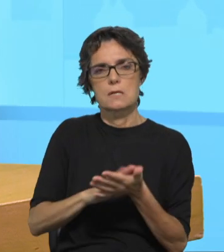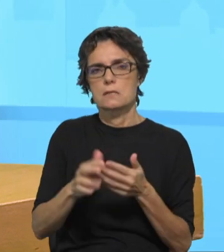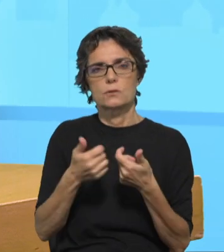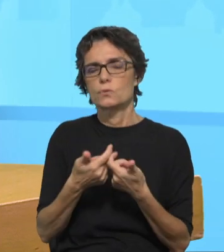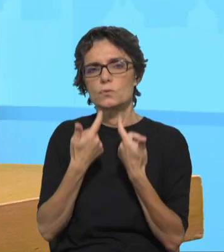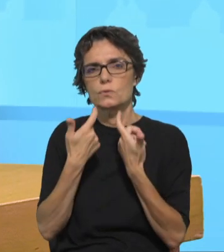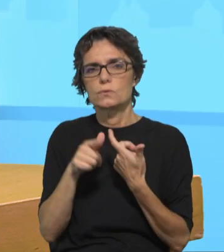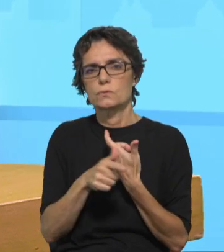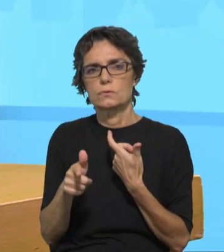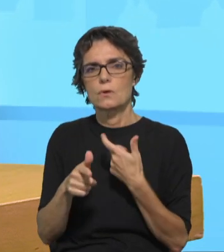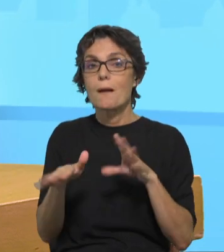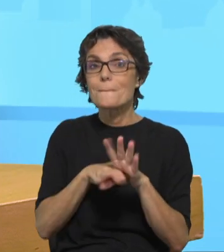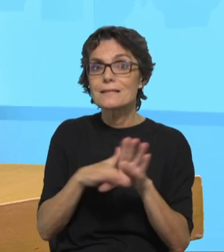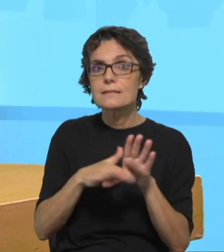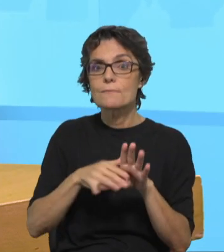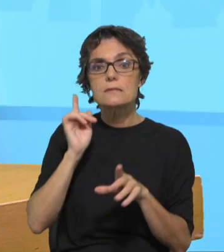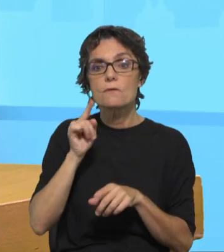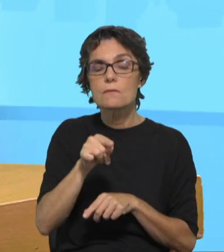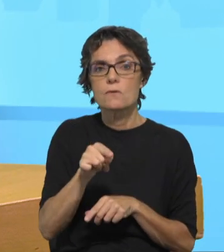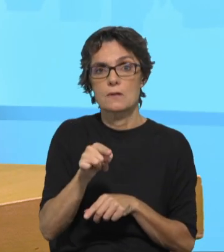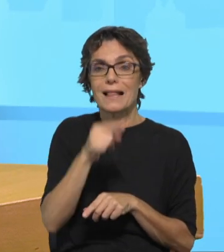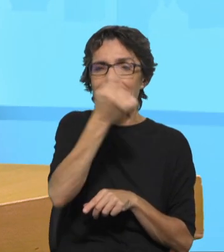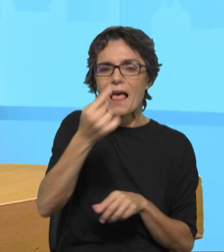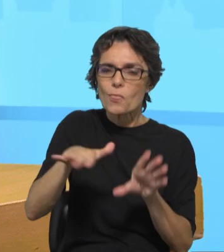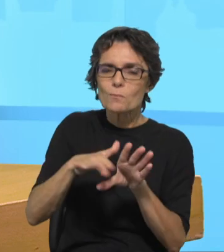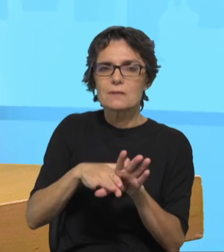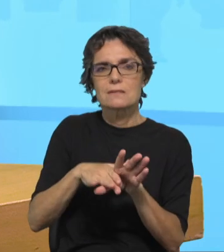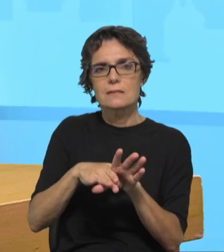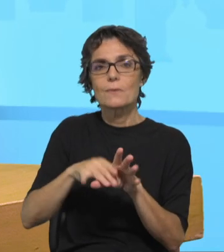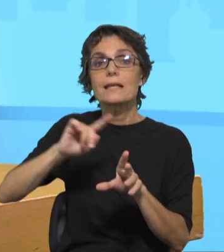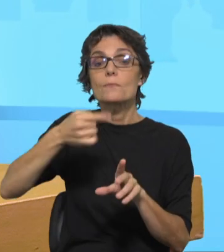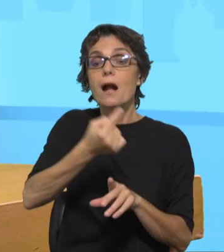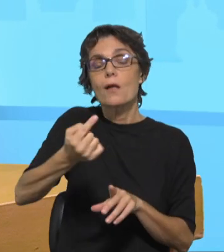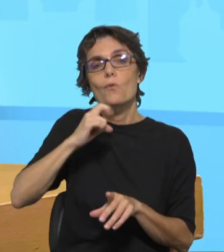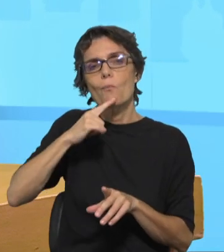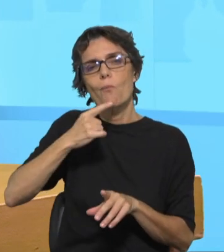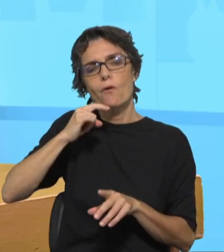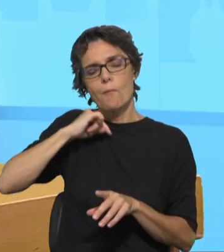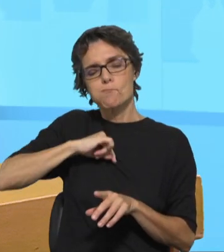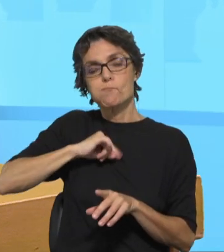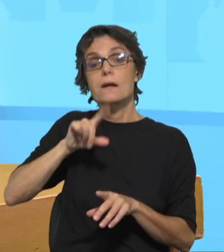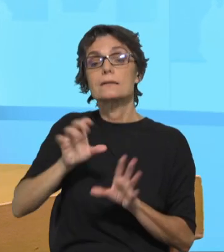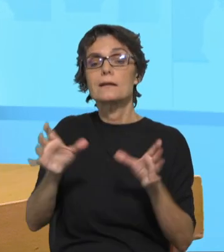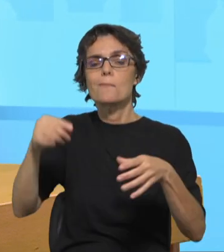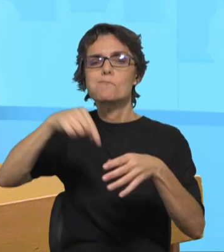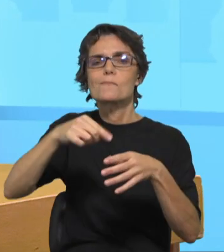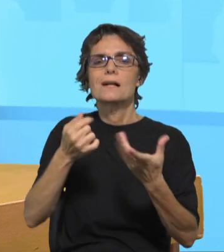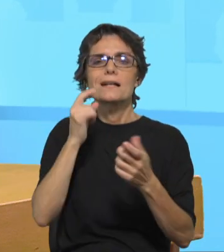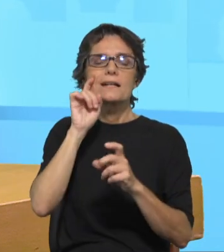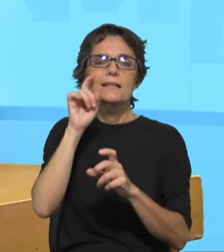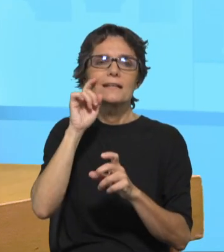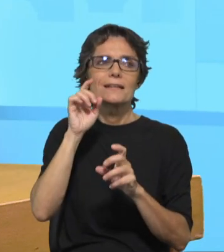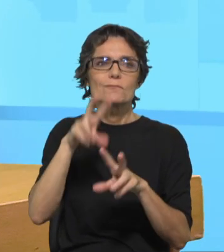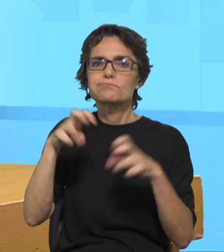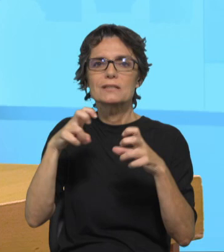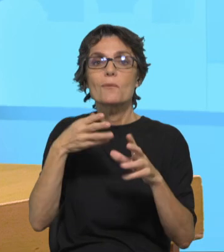participar nas coisas, não é? E cada um depois descobrir a sua missão no interior da comunidade, na família, no trabalho,